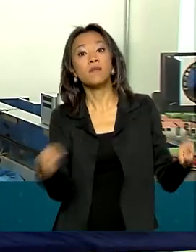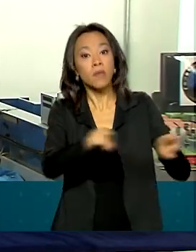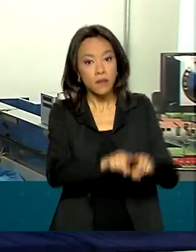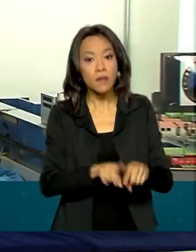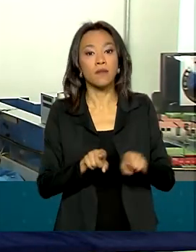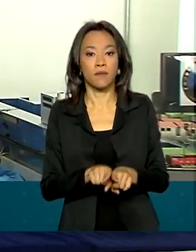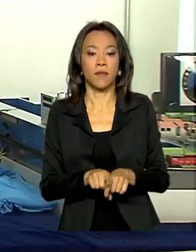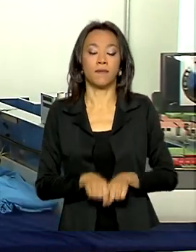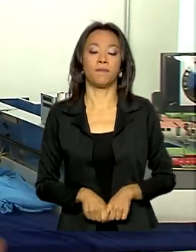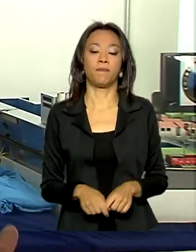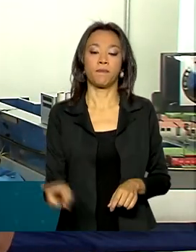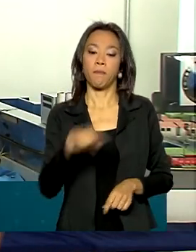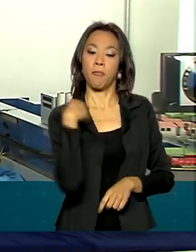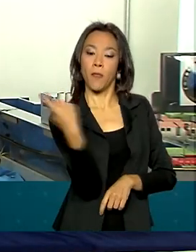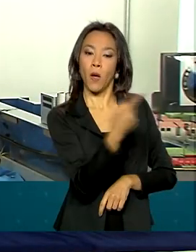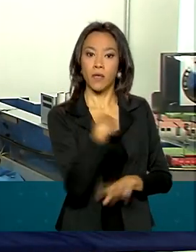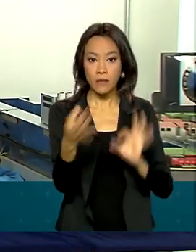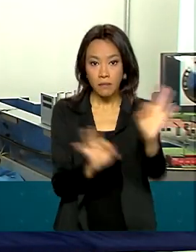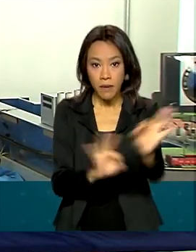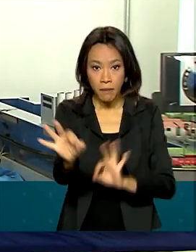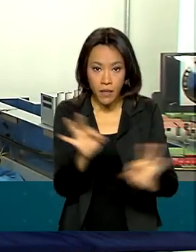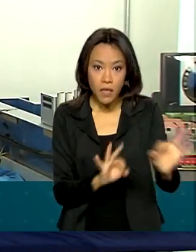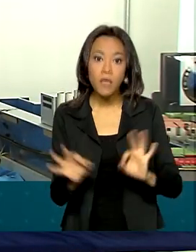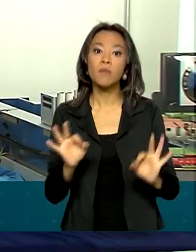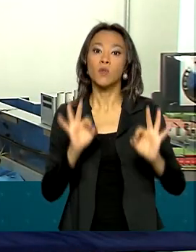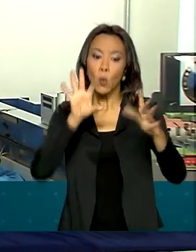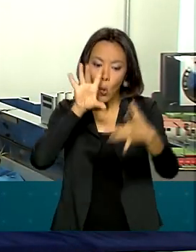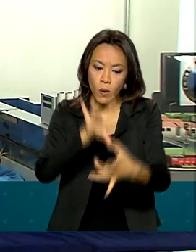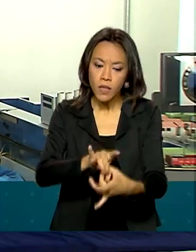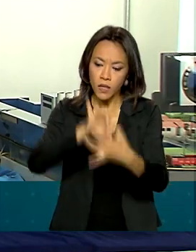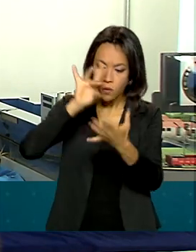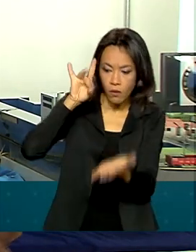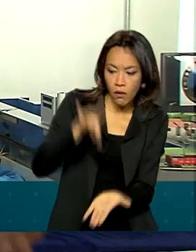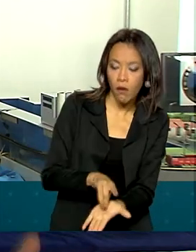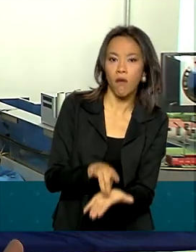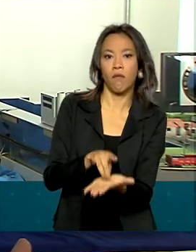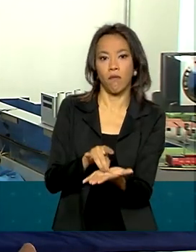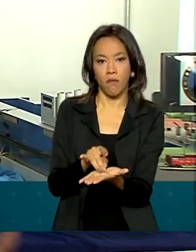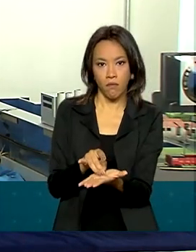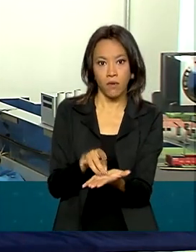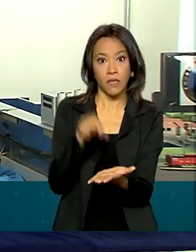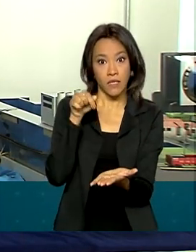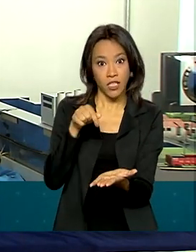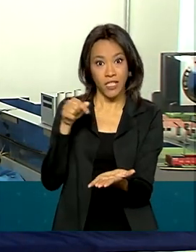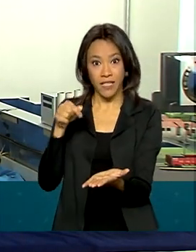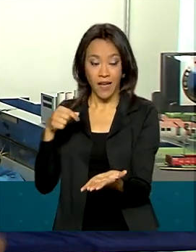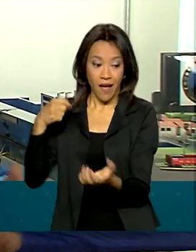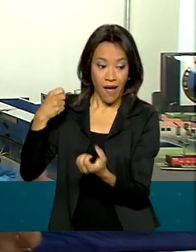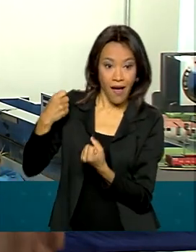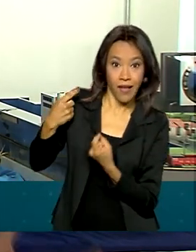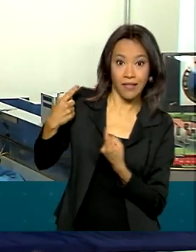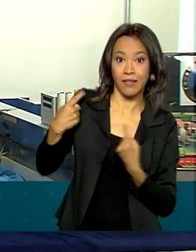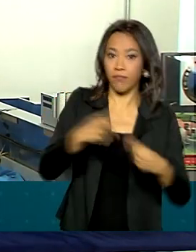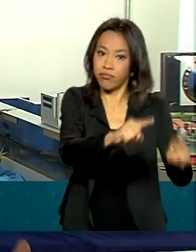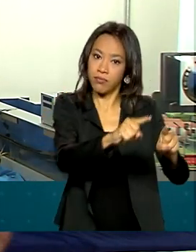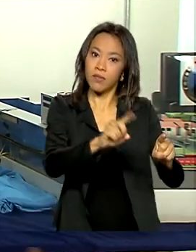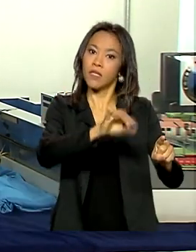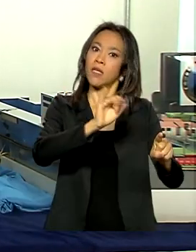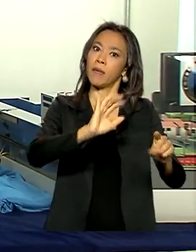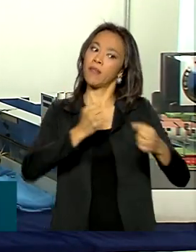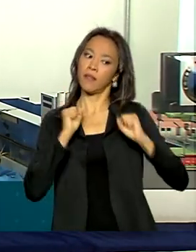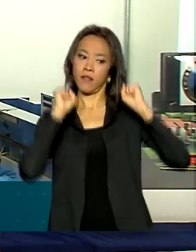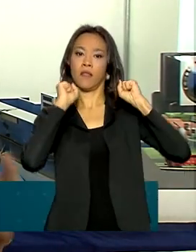preparamos ambientes reais de ataque e defesa na área de